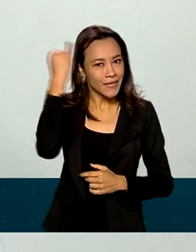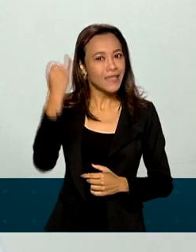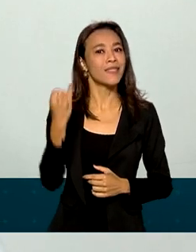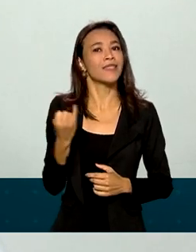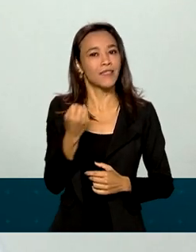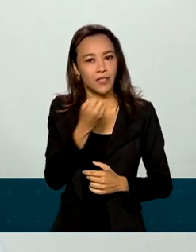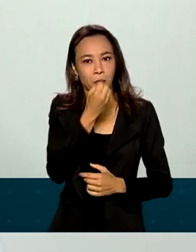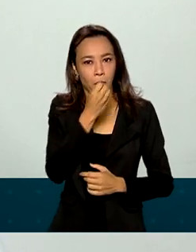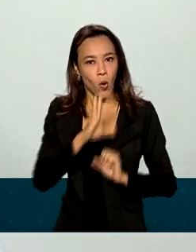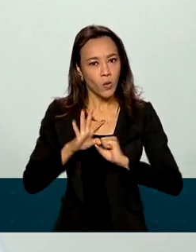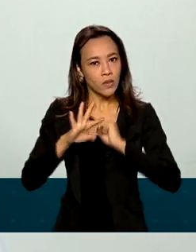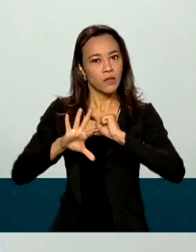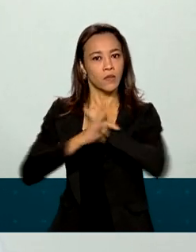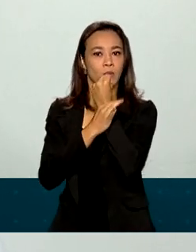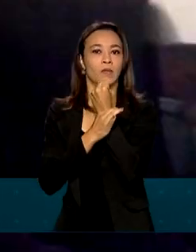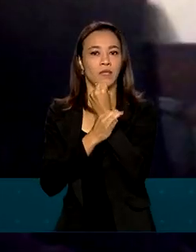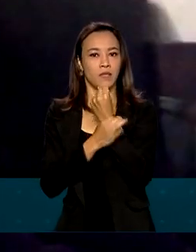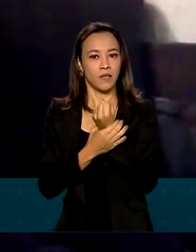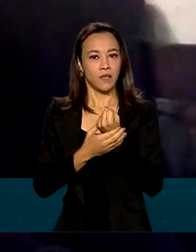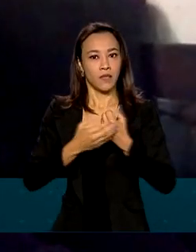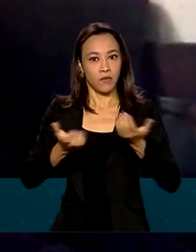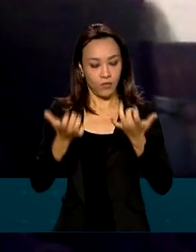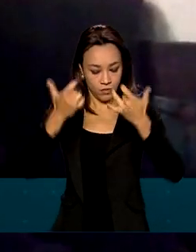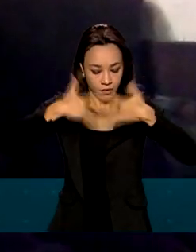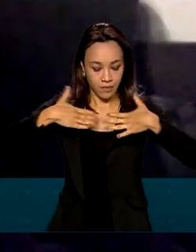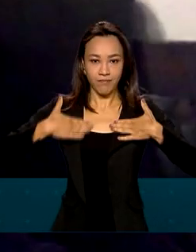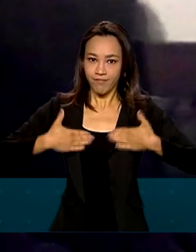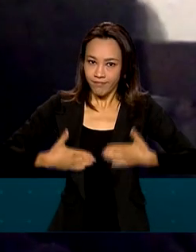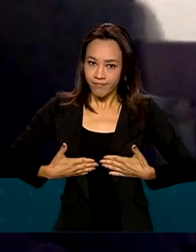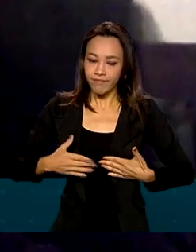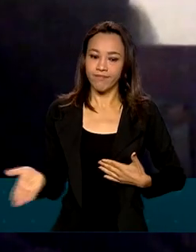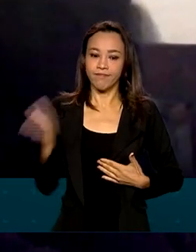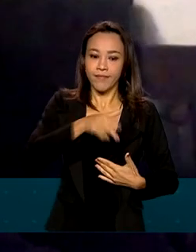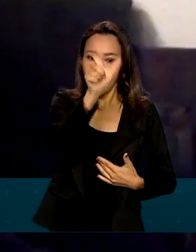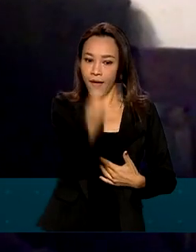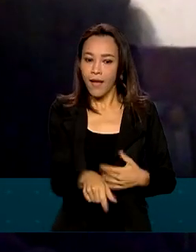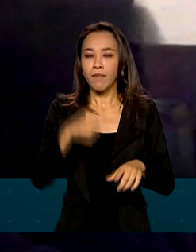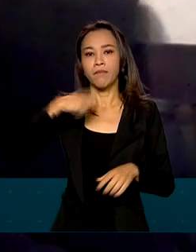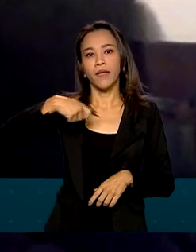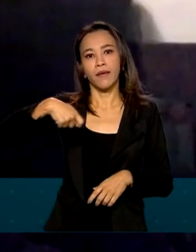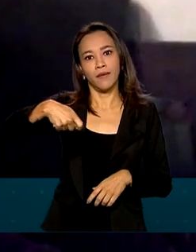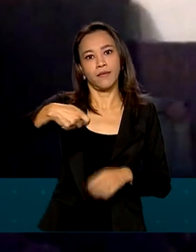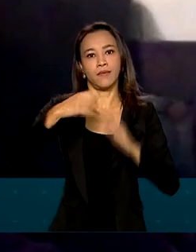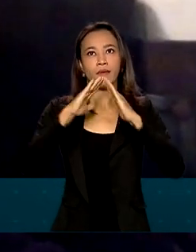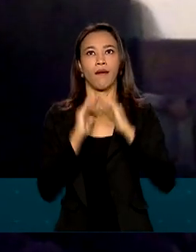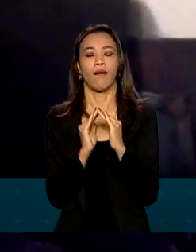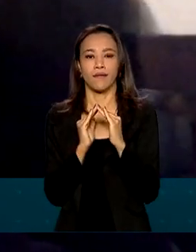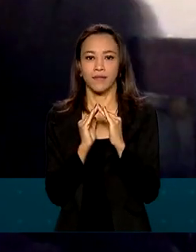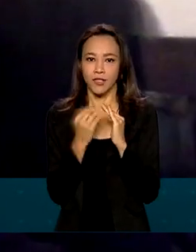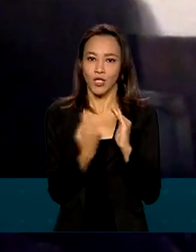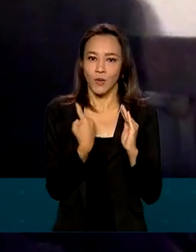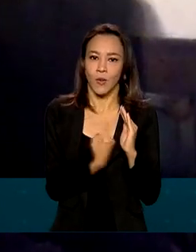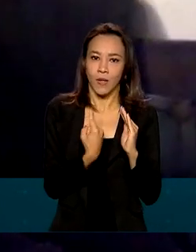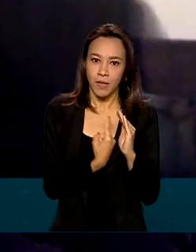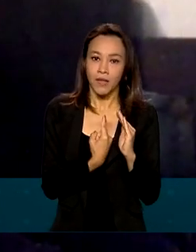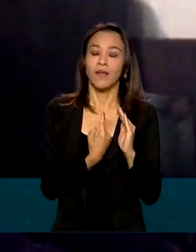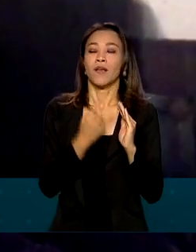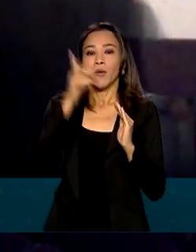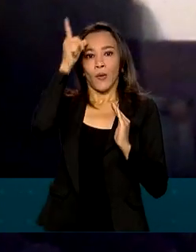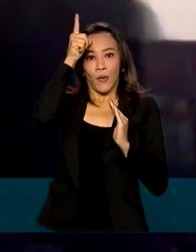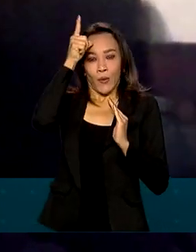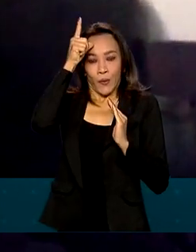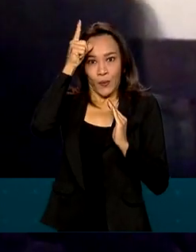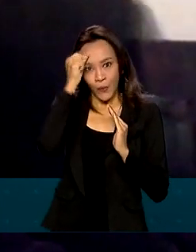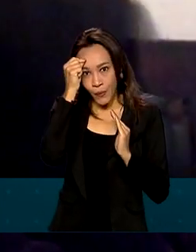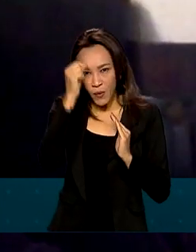sistema imunológico contra o coronavírus. A Fernanda ficou meses em casa, em isolamento, mas quando finalmente chegou a